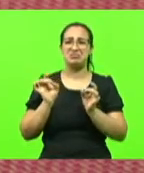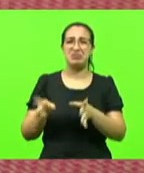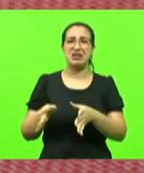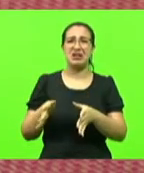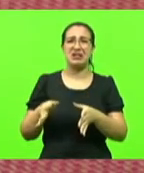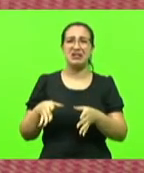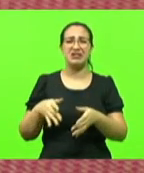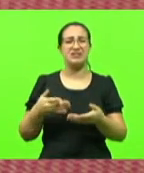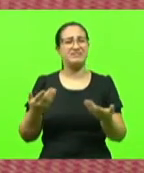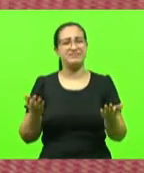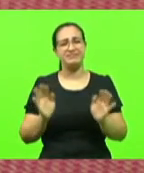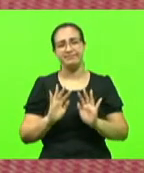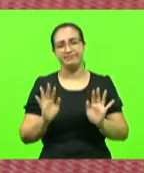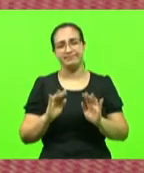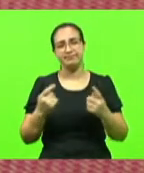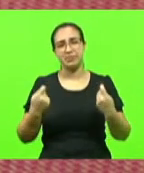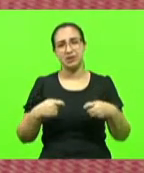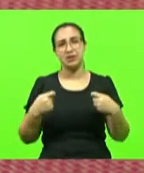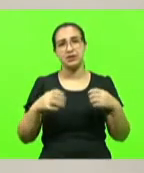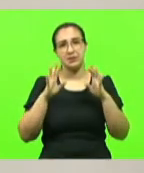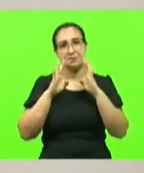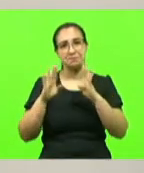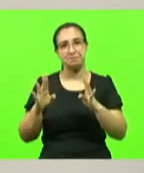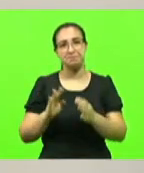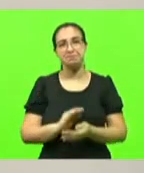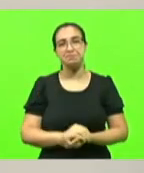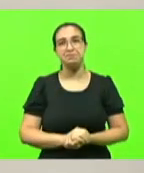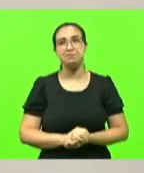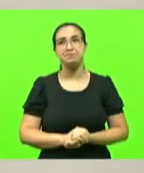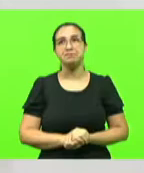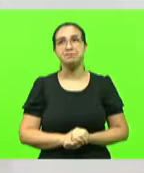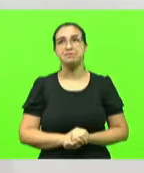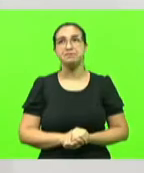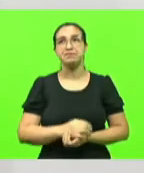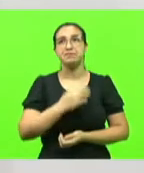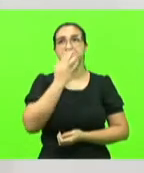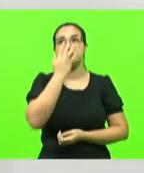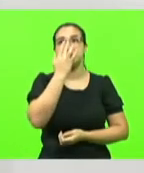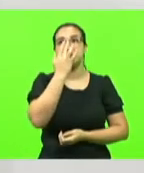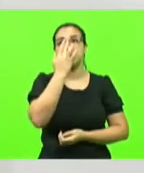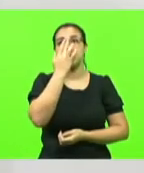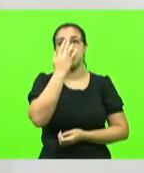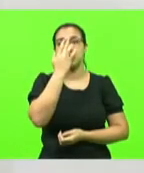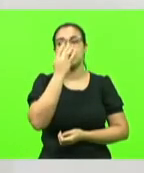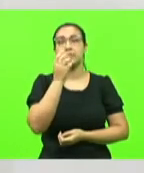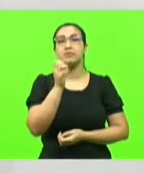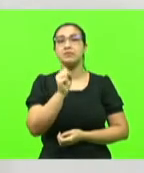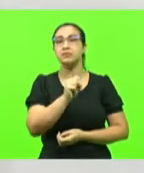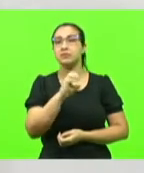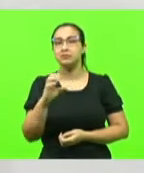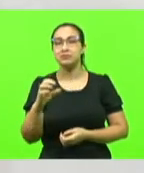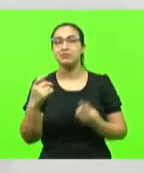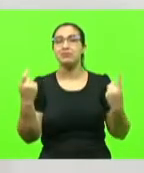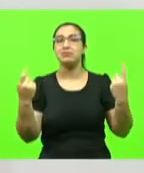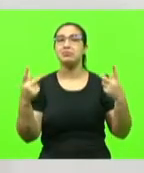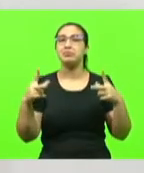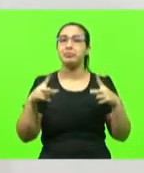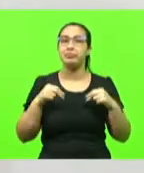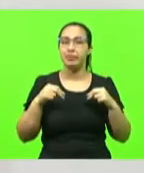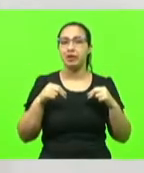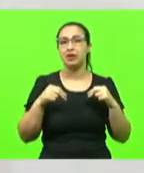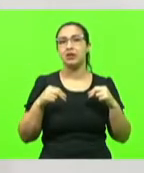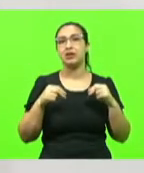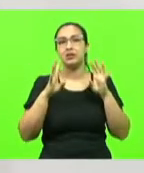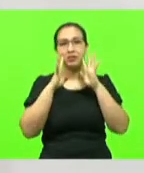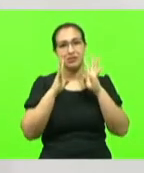tratado. Obrigado, deputado. 30 segundos para mim, deputado. Santa Catarina merece muito mais do que vem